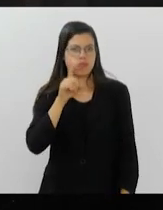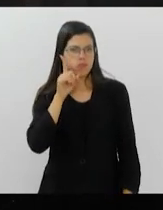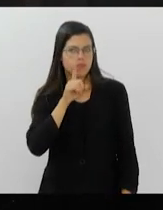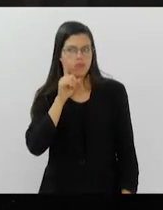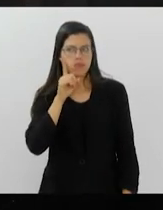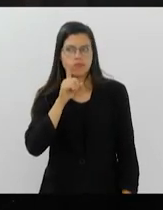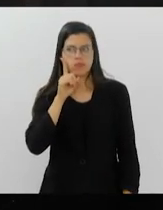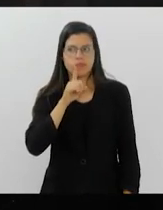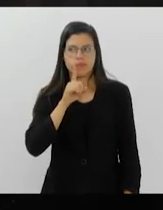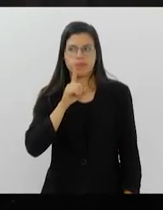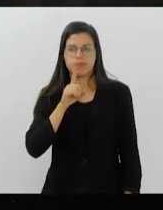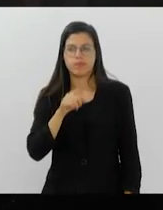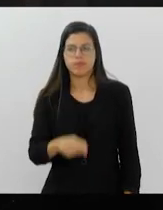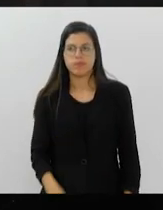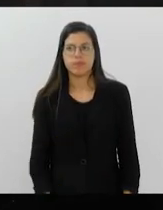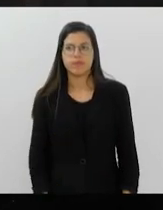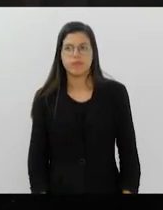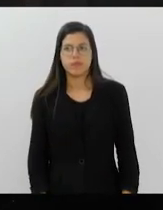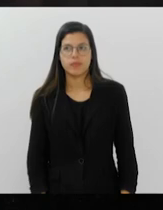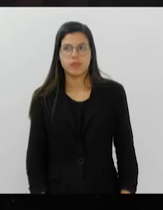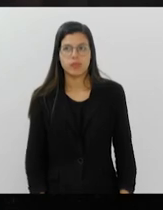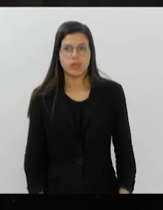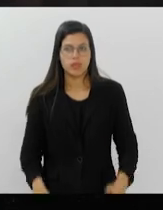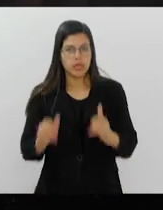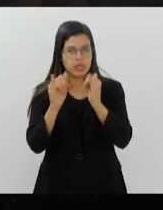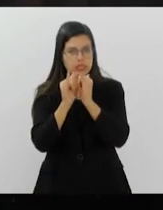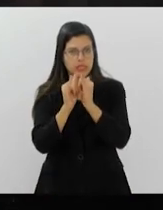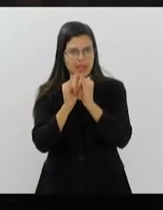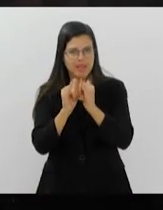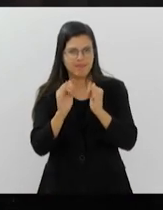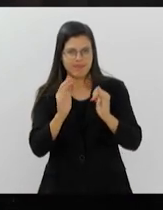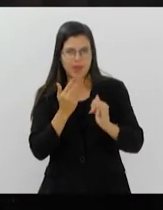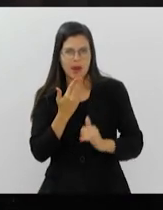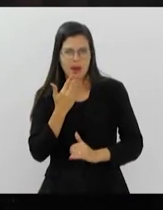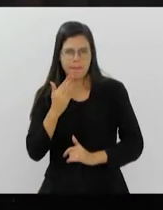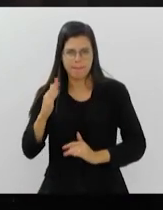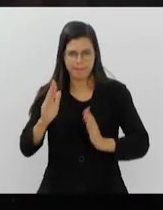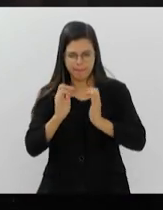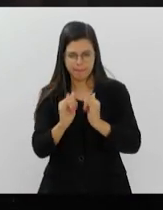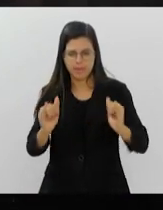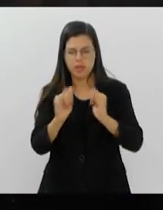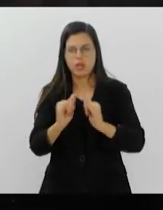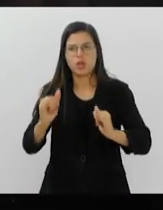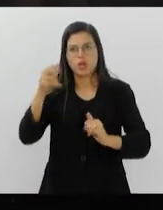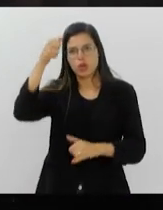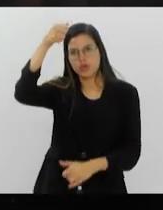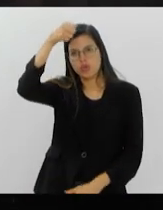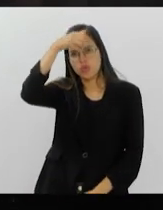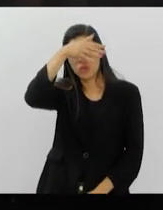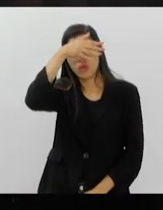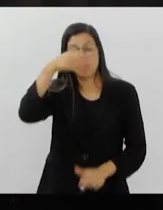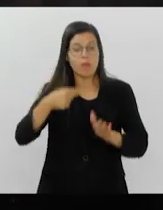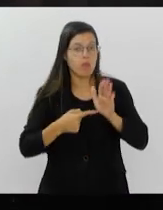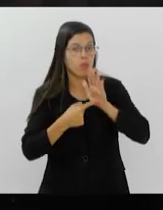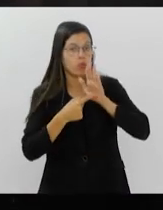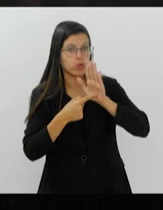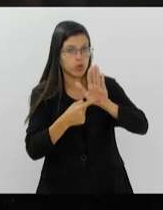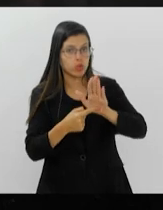e nesta campanha do Trump ficou mais uma vez demonstrado